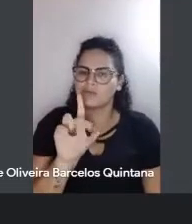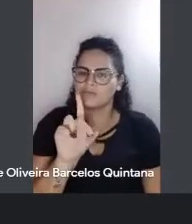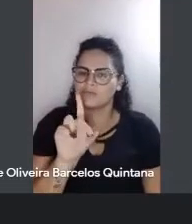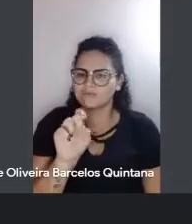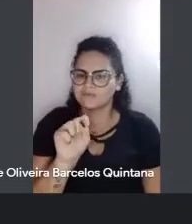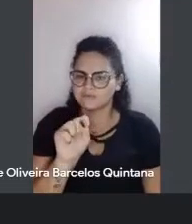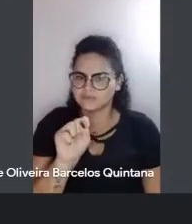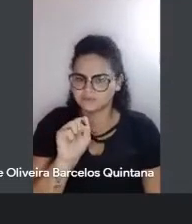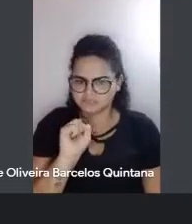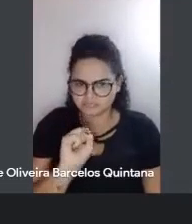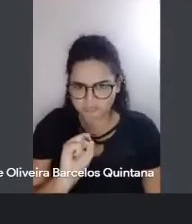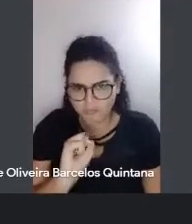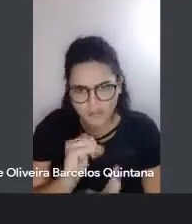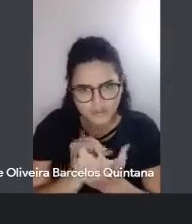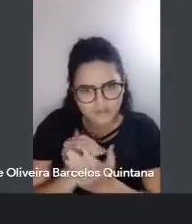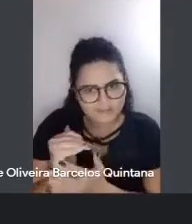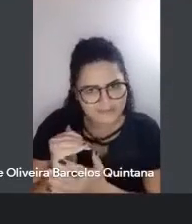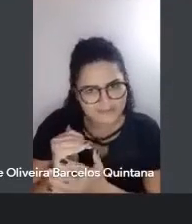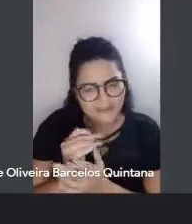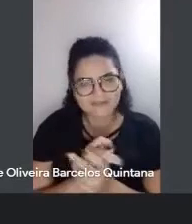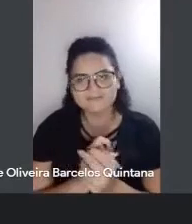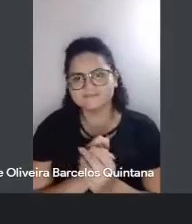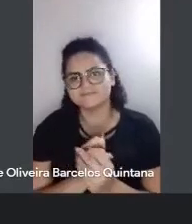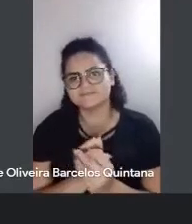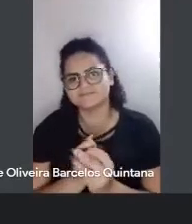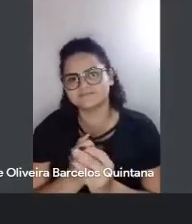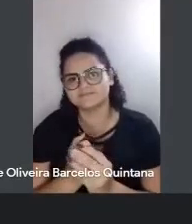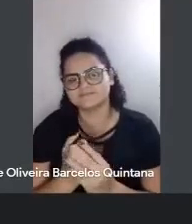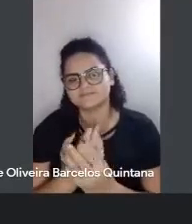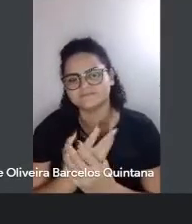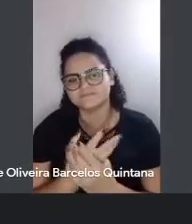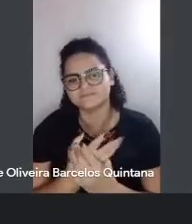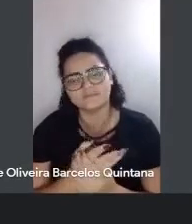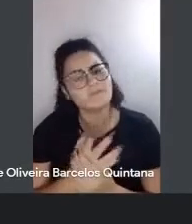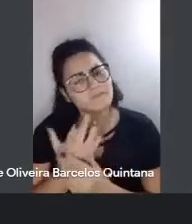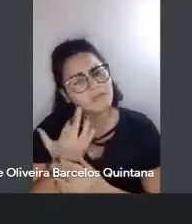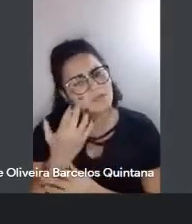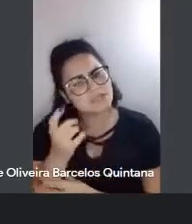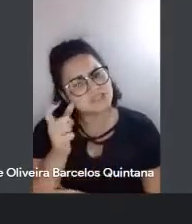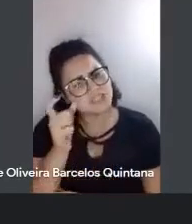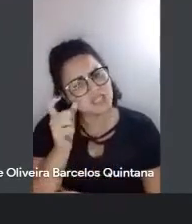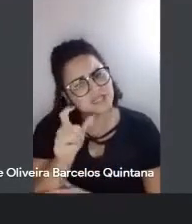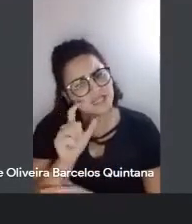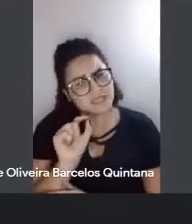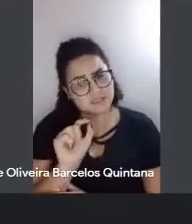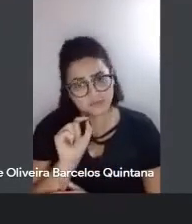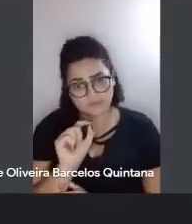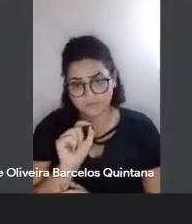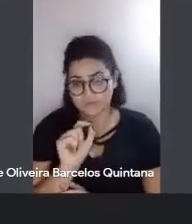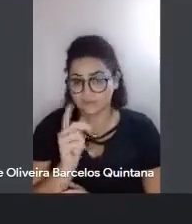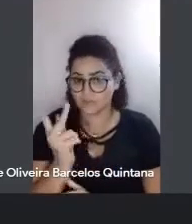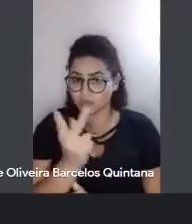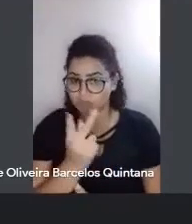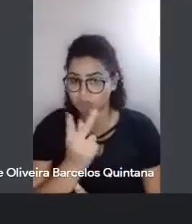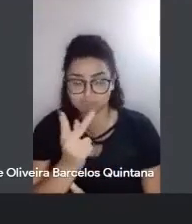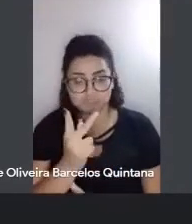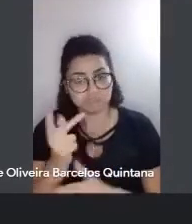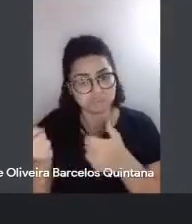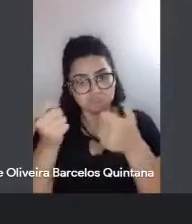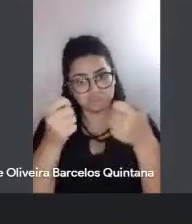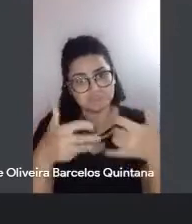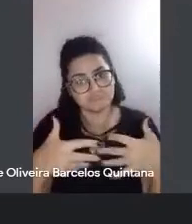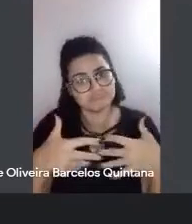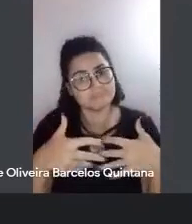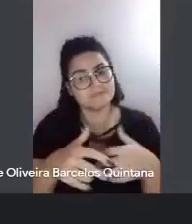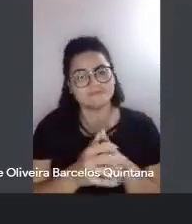começar? Fique à vontade. Não, eu achei muito interessante, assim, as duas colocações, e